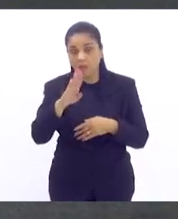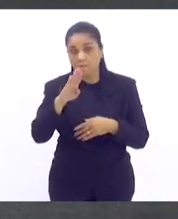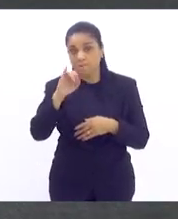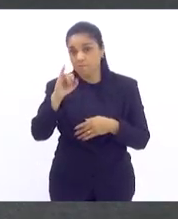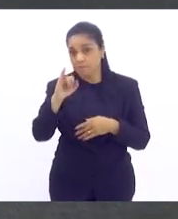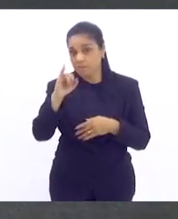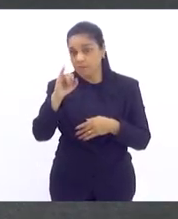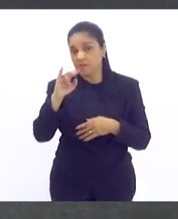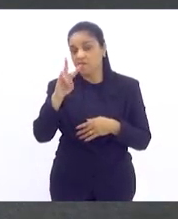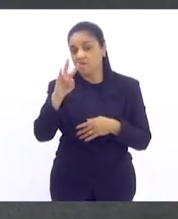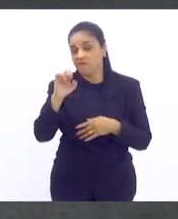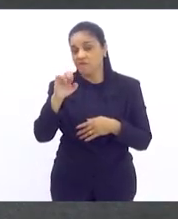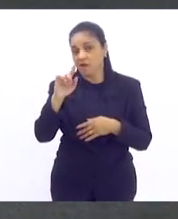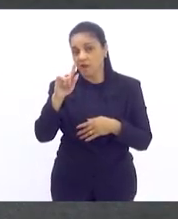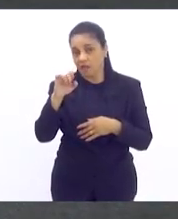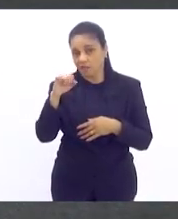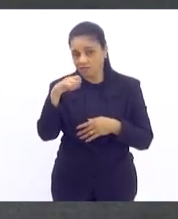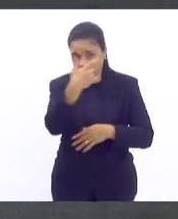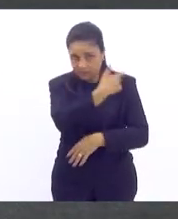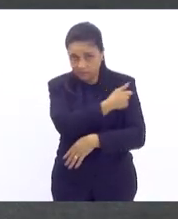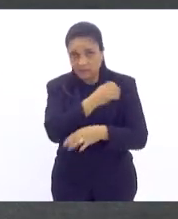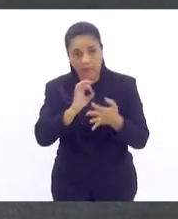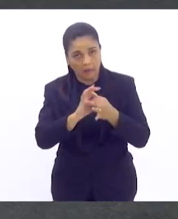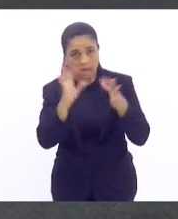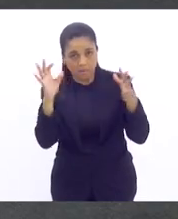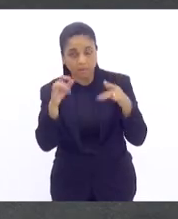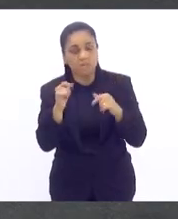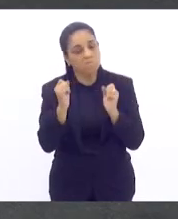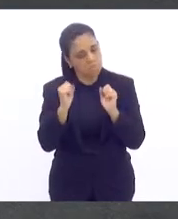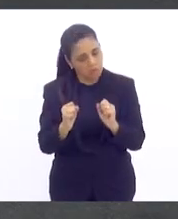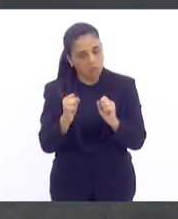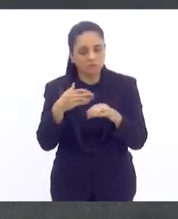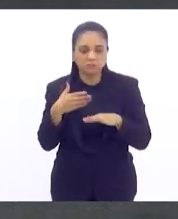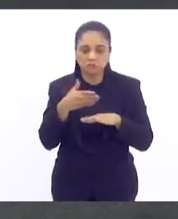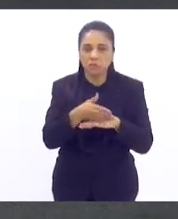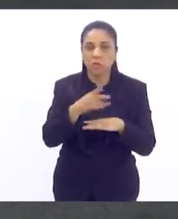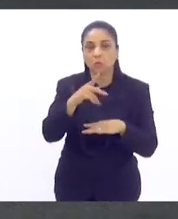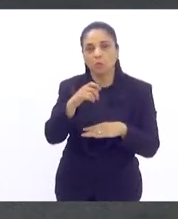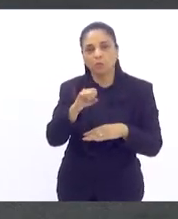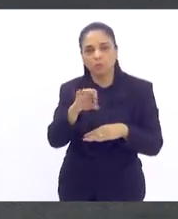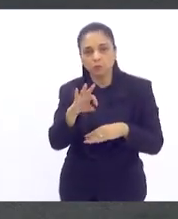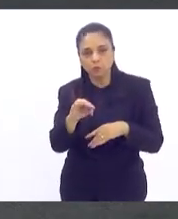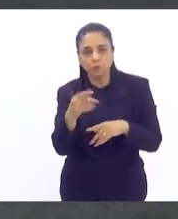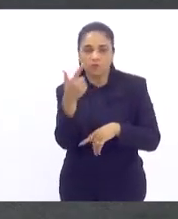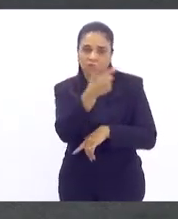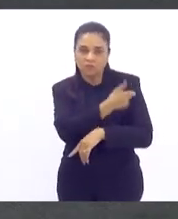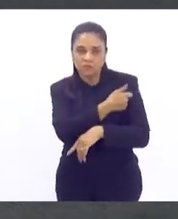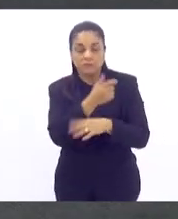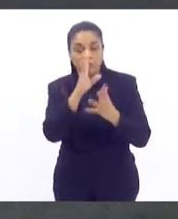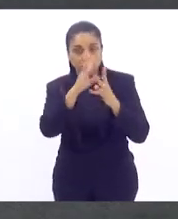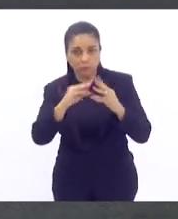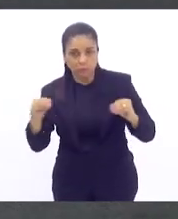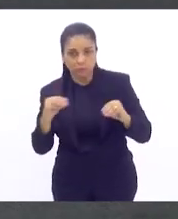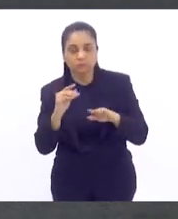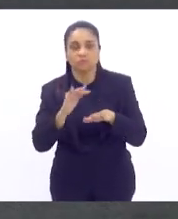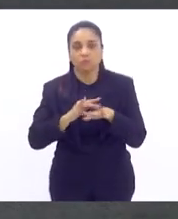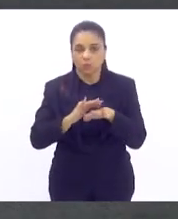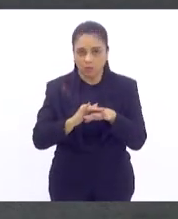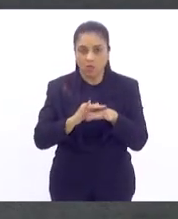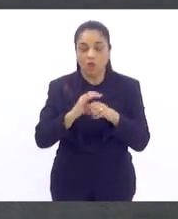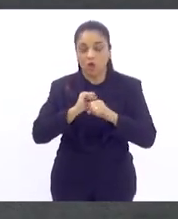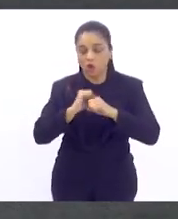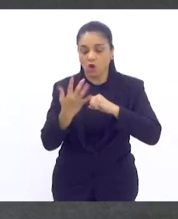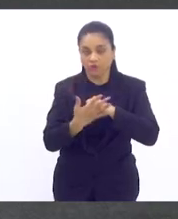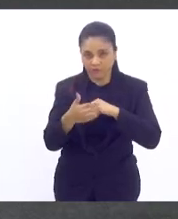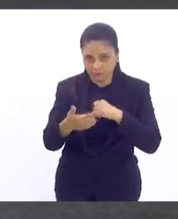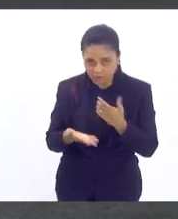18 anos. Então, só chegar lá e tomar a sua vacina. Vamos exterminar de uma vez por toda com a COVID